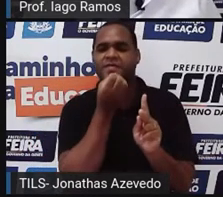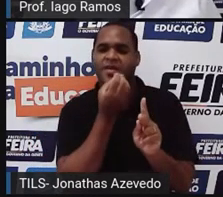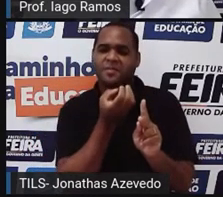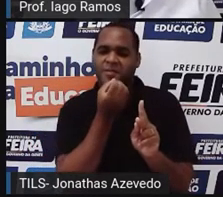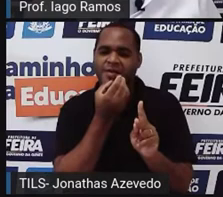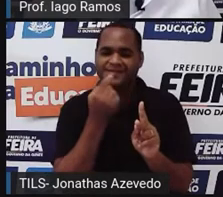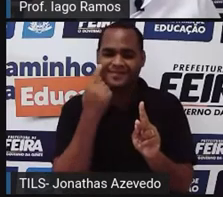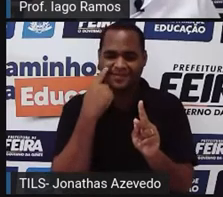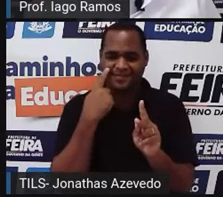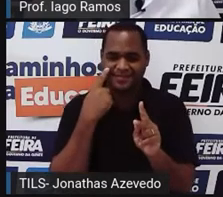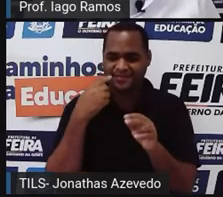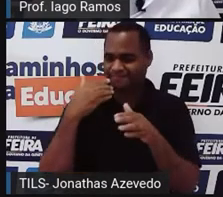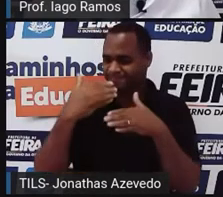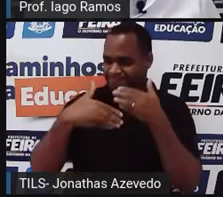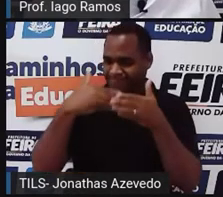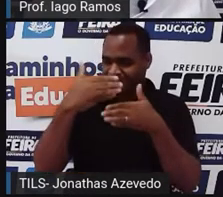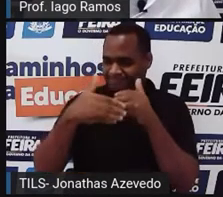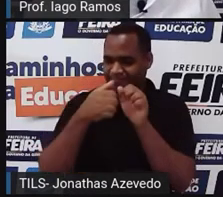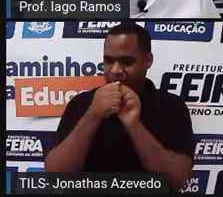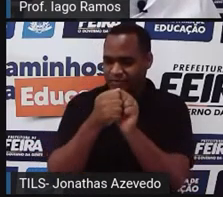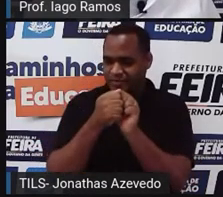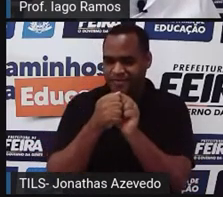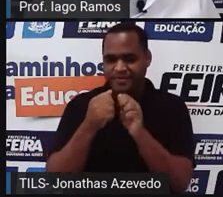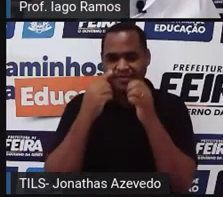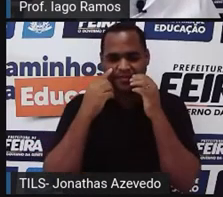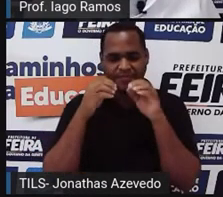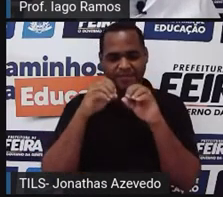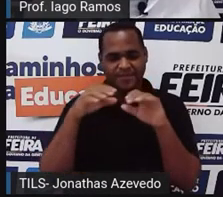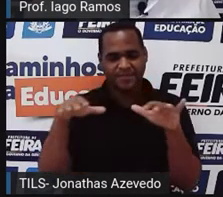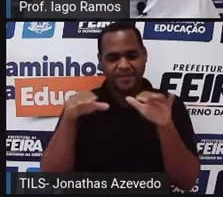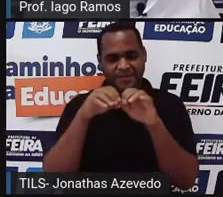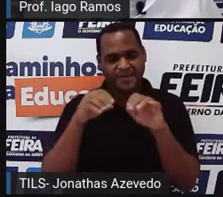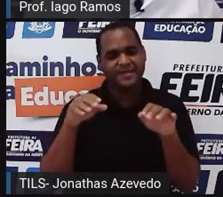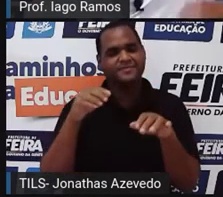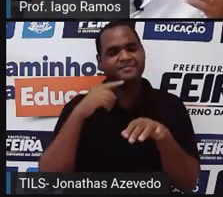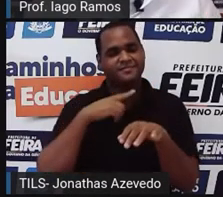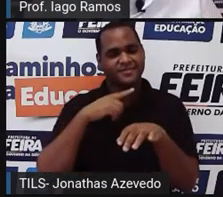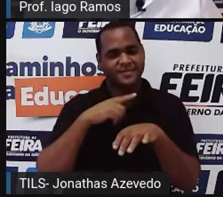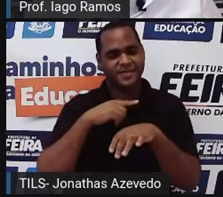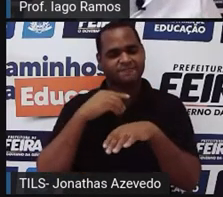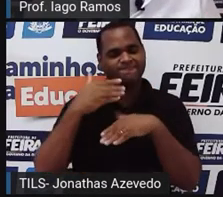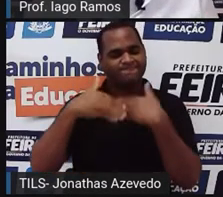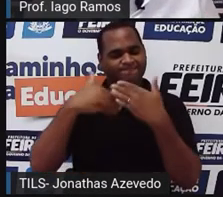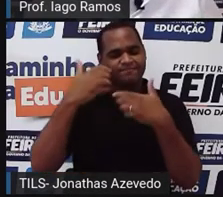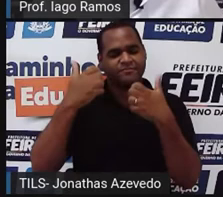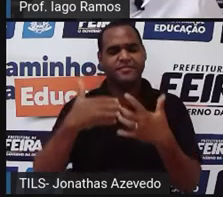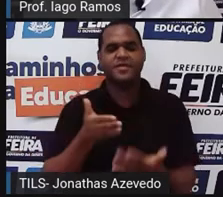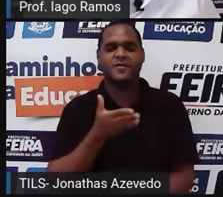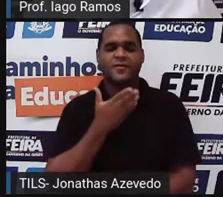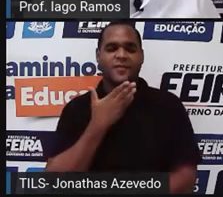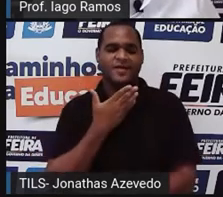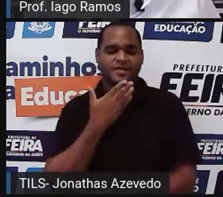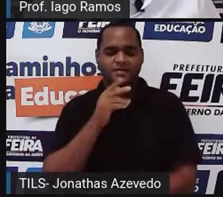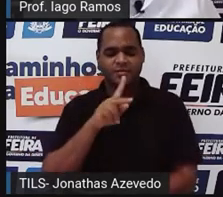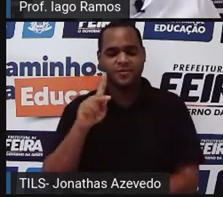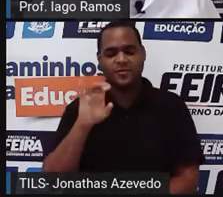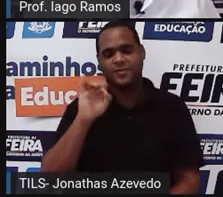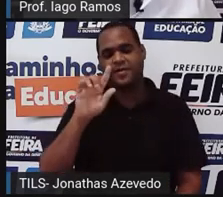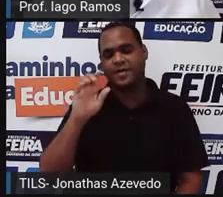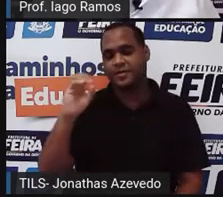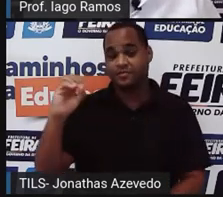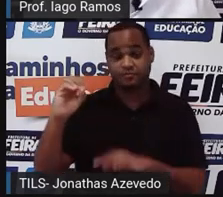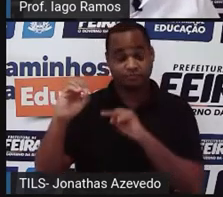se você já acompanha as nossas transmissões aqui há bastante tempo, deve me conhecer, eu sou o professor Iago